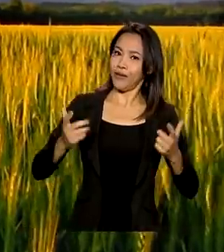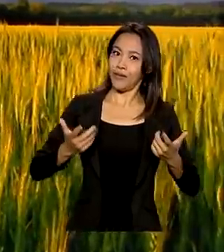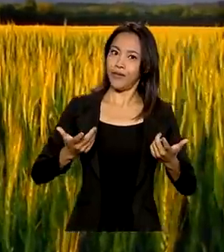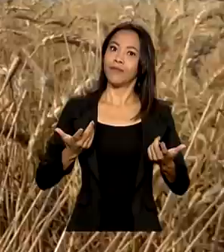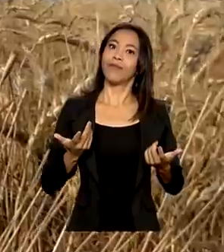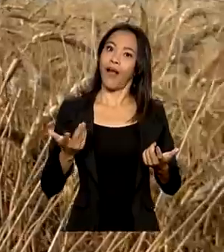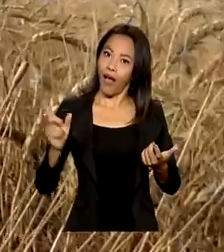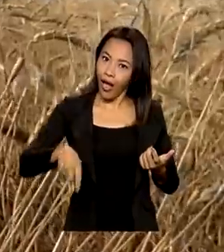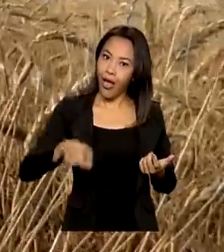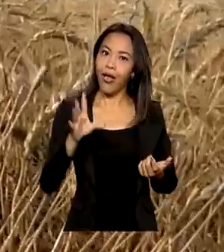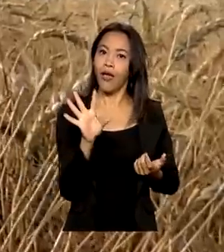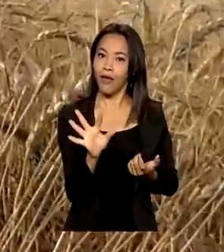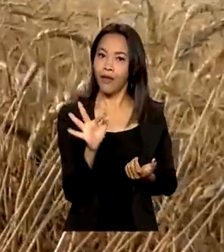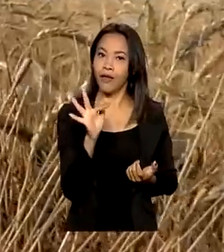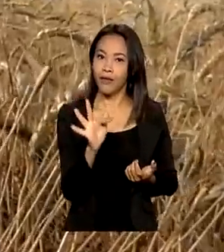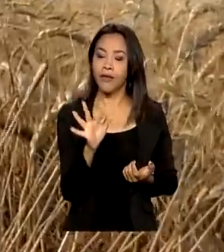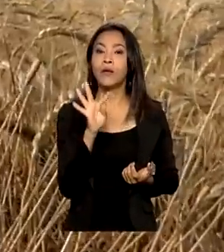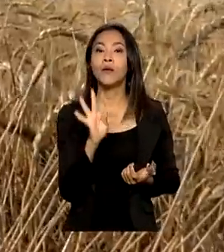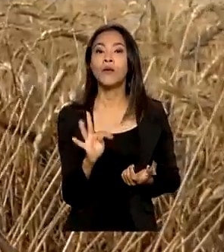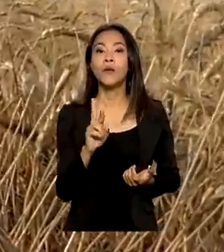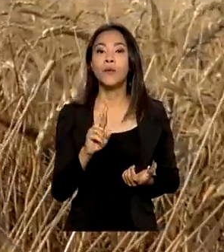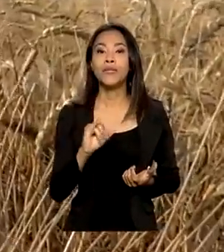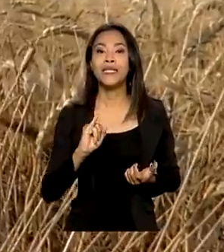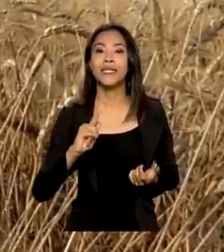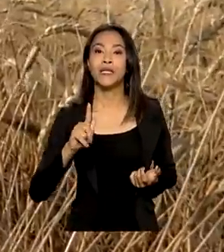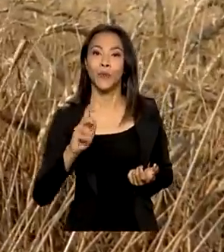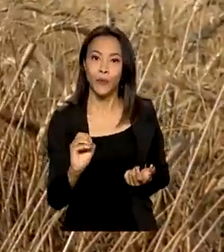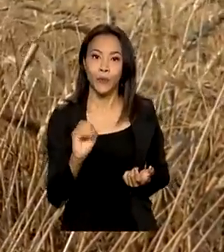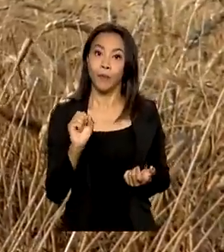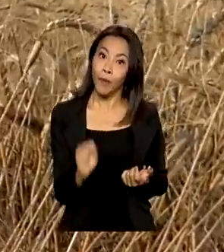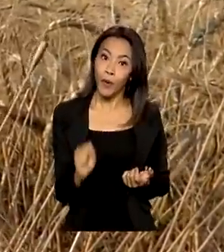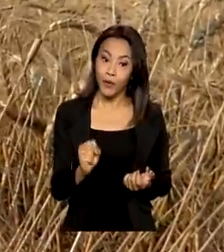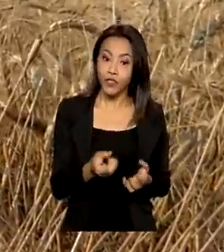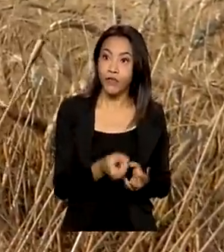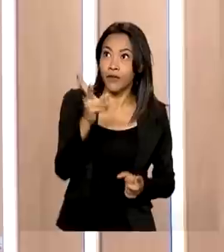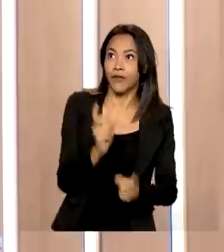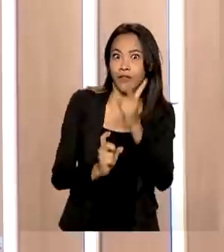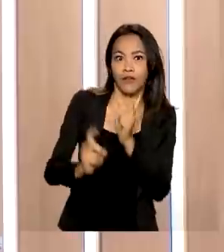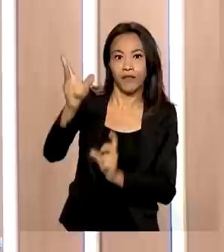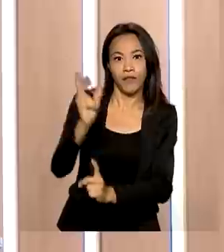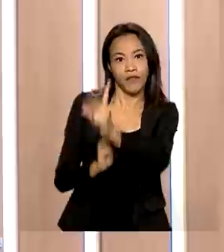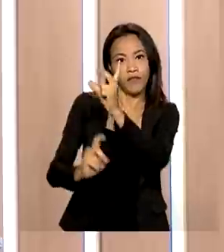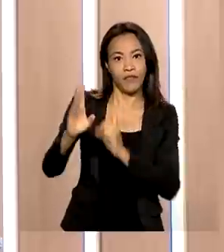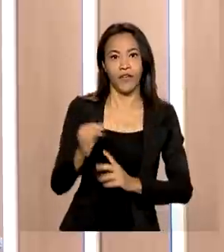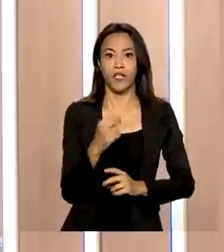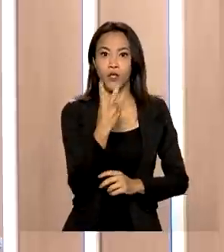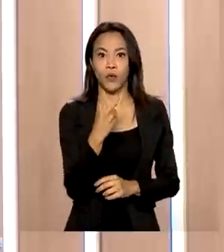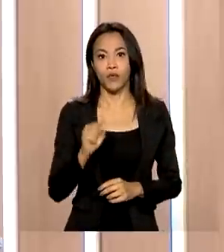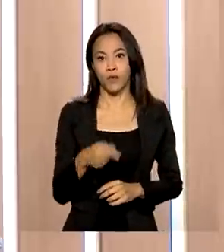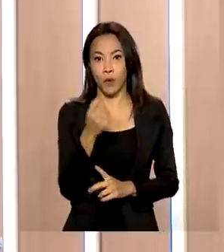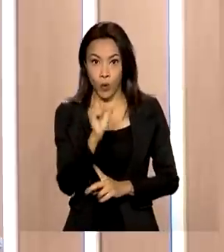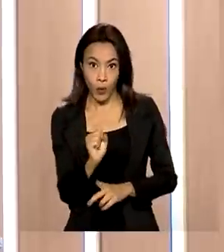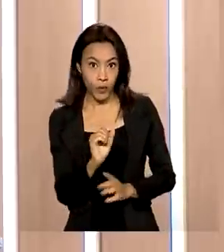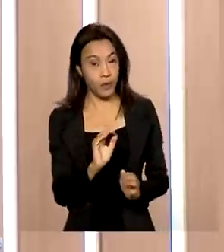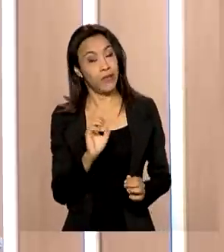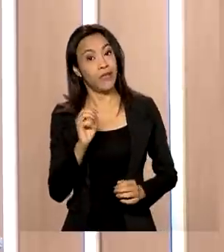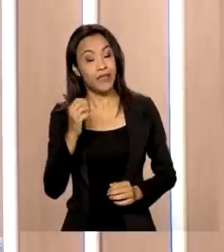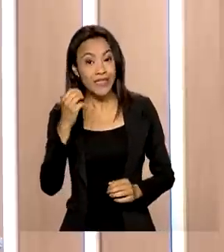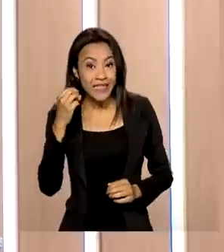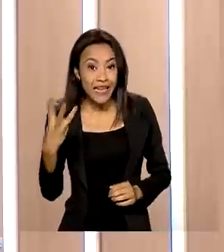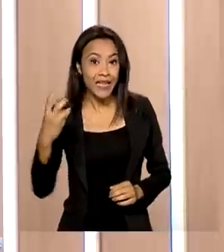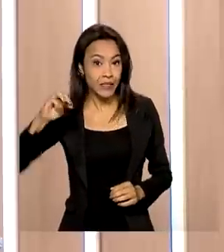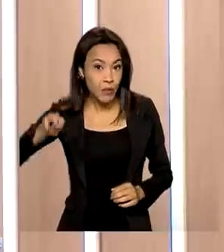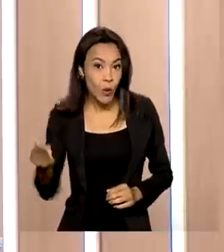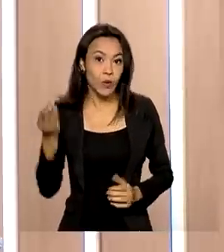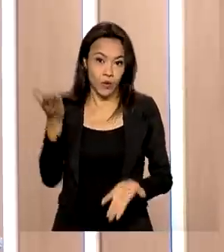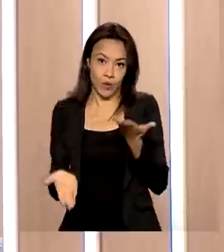positiva, que foi o trigo. Pode ser que o Brasil venha a exportar alguma coisa entre 2,8 e 3 milhões de toneladas de